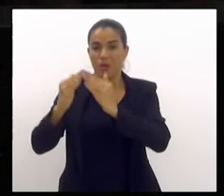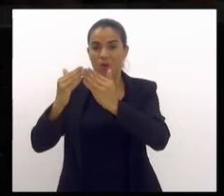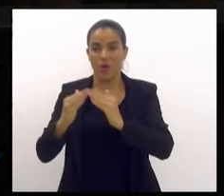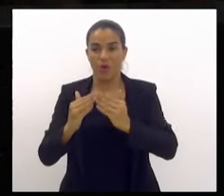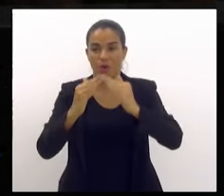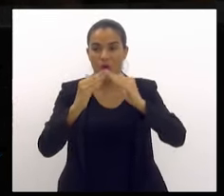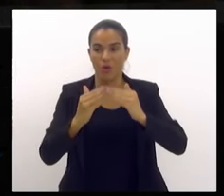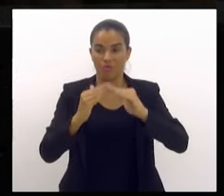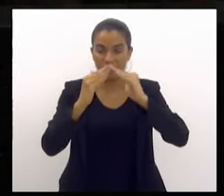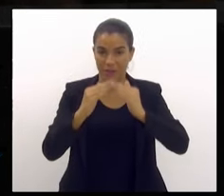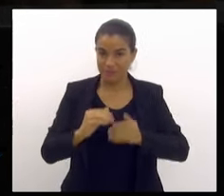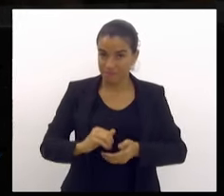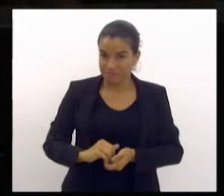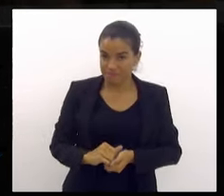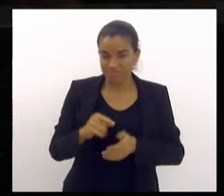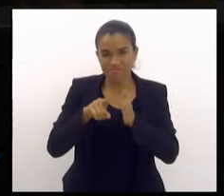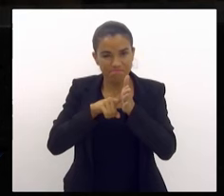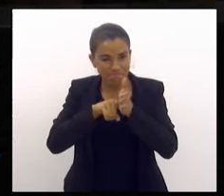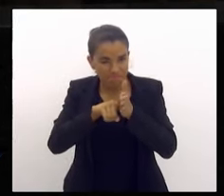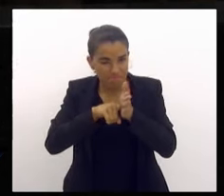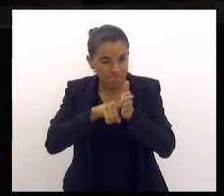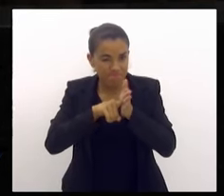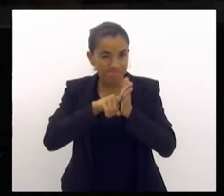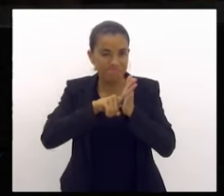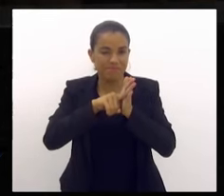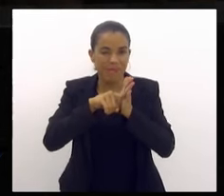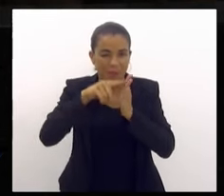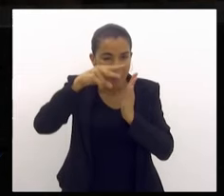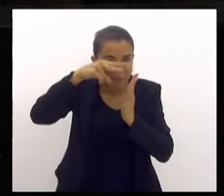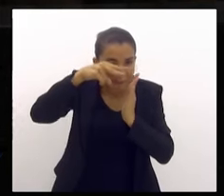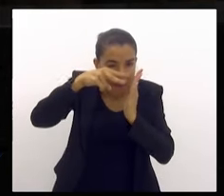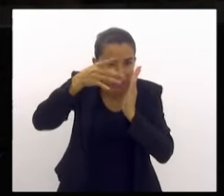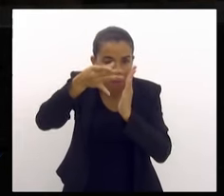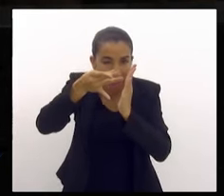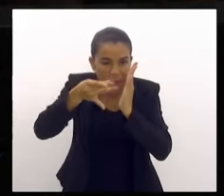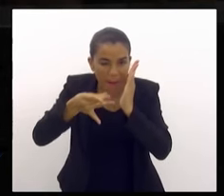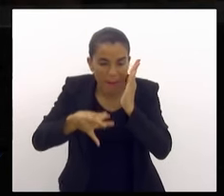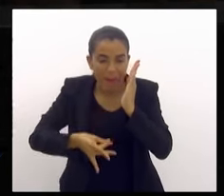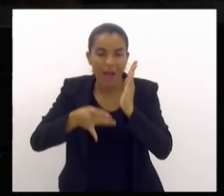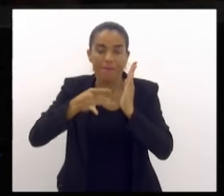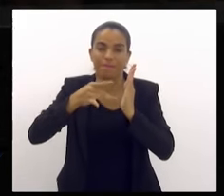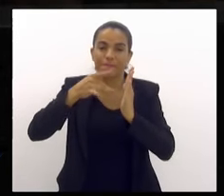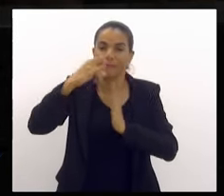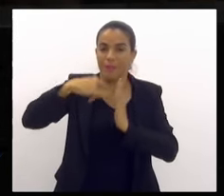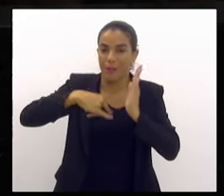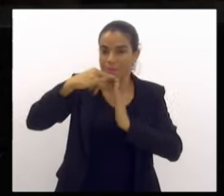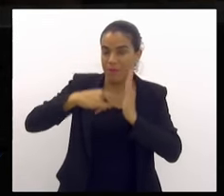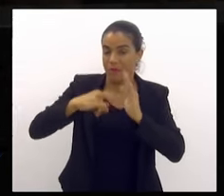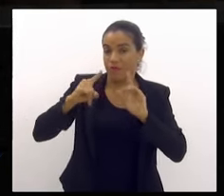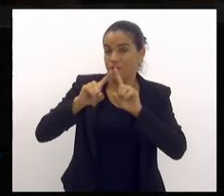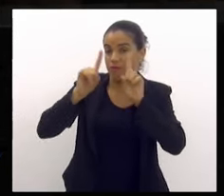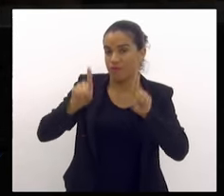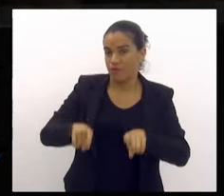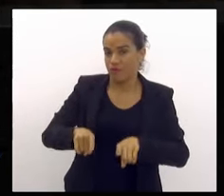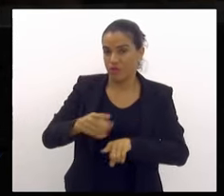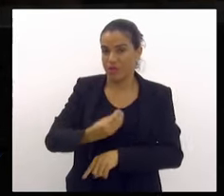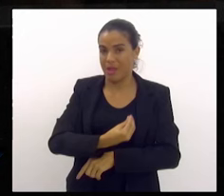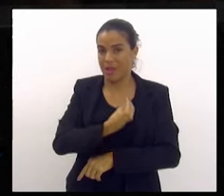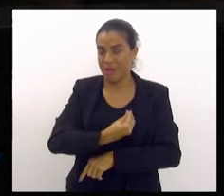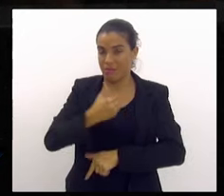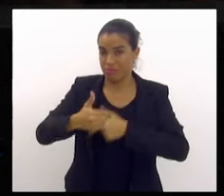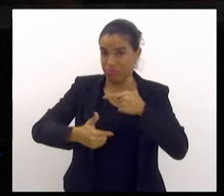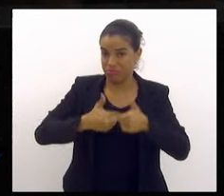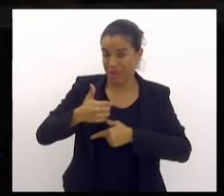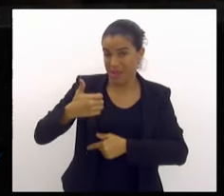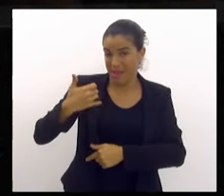Ainda examinando esse documento de funcionários ativos, verifico que